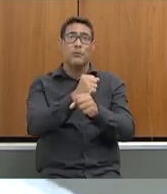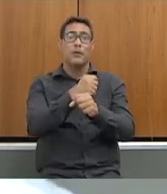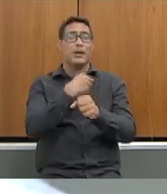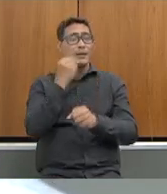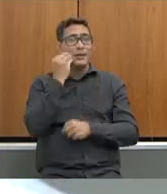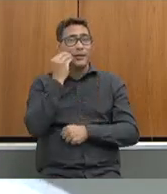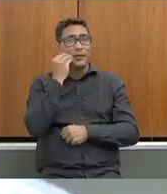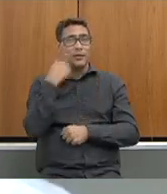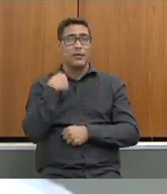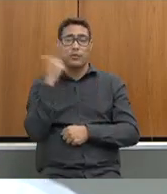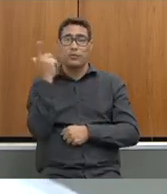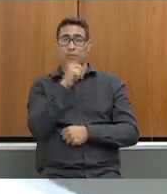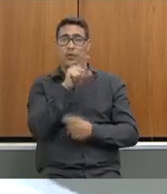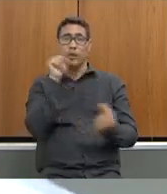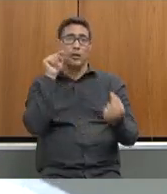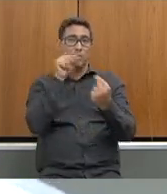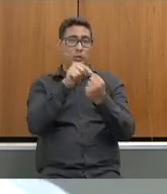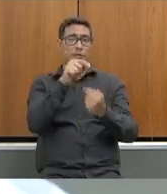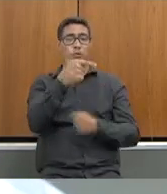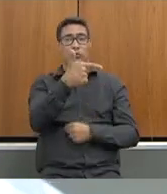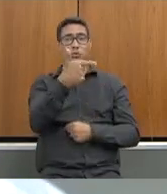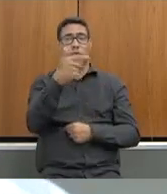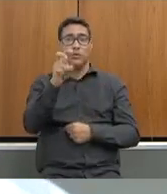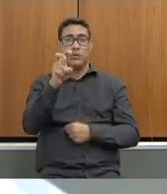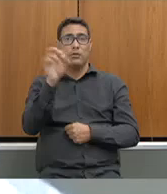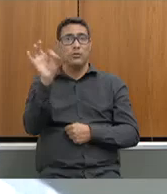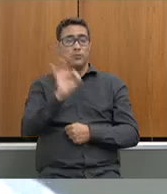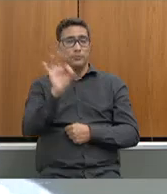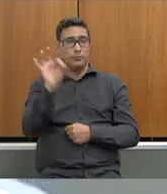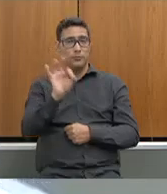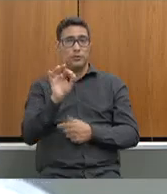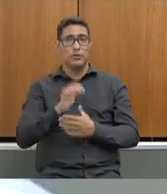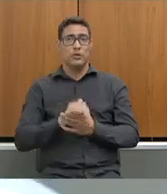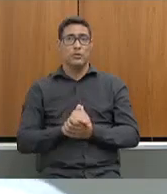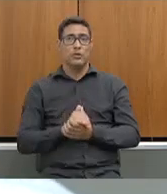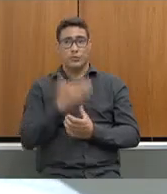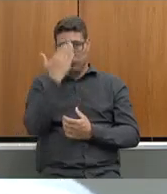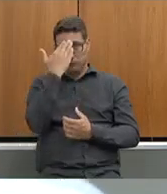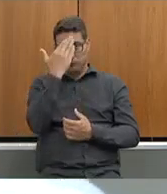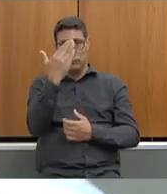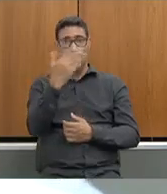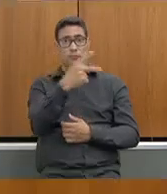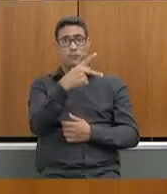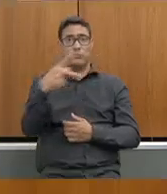poder garantir a aplicação dos 25% profissionais da educação obrigado presidente